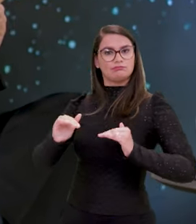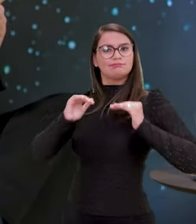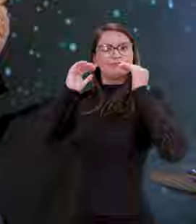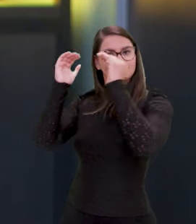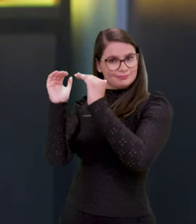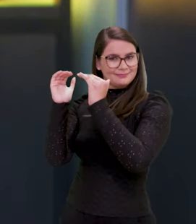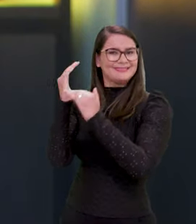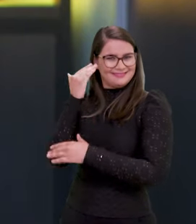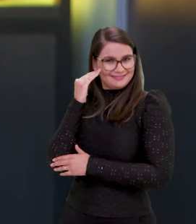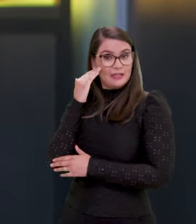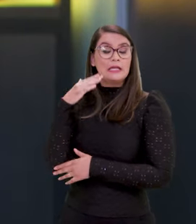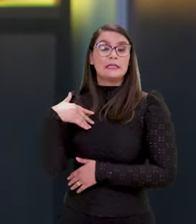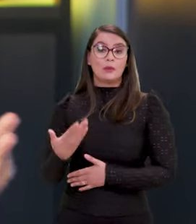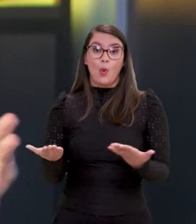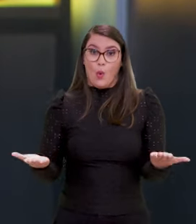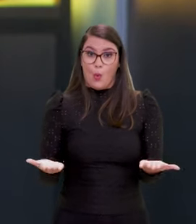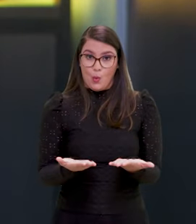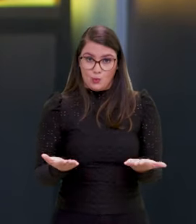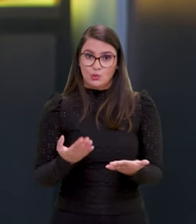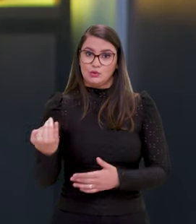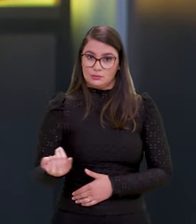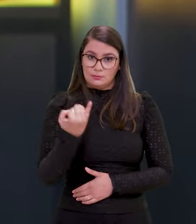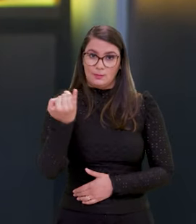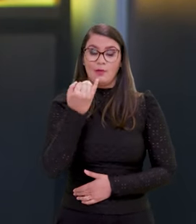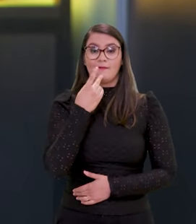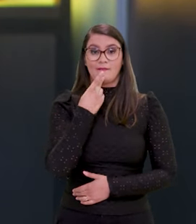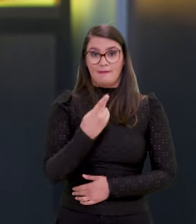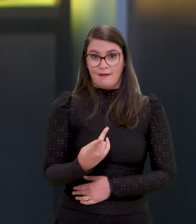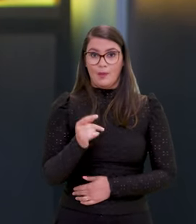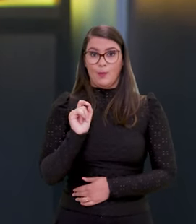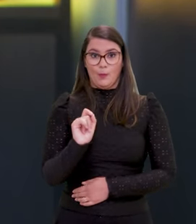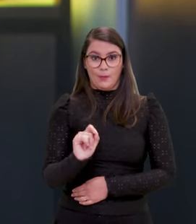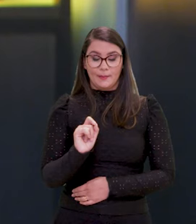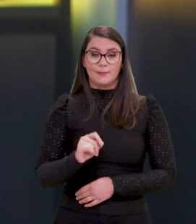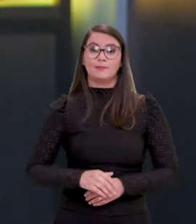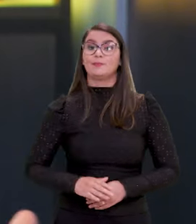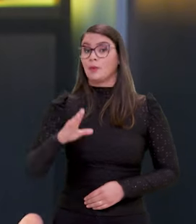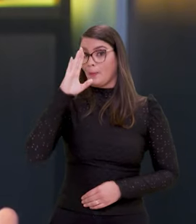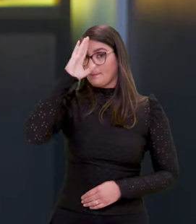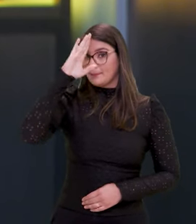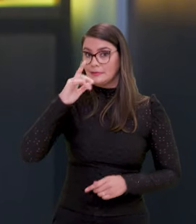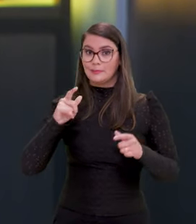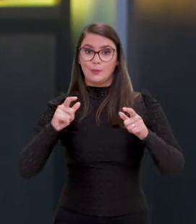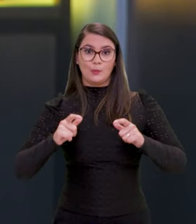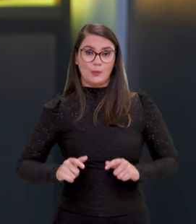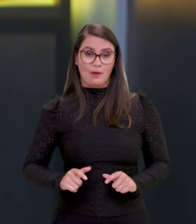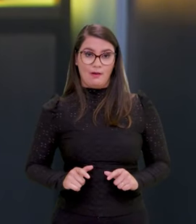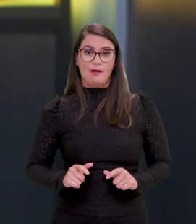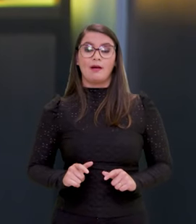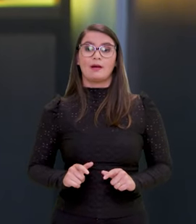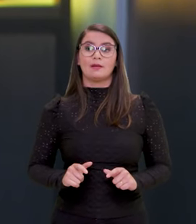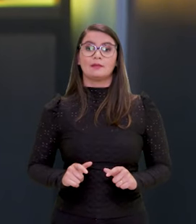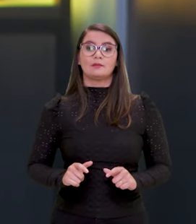esse padrão. Hoje, eu acho que é importante a gente destacar isso, o principal canal para